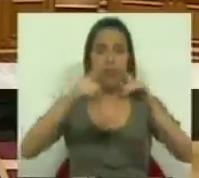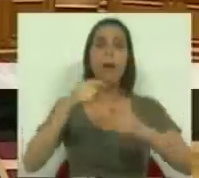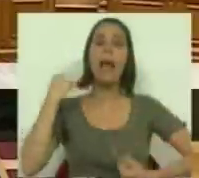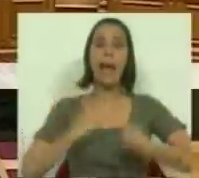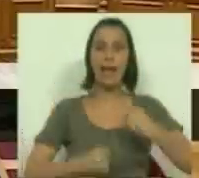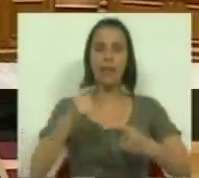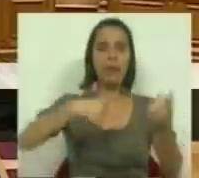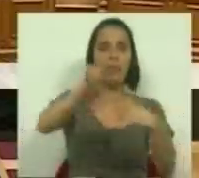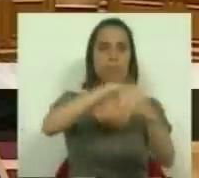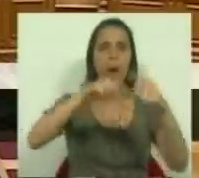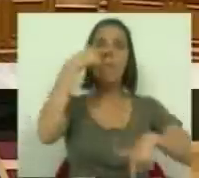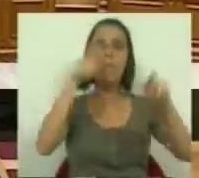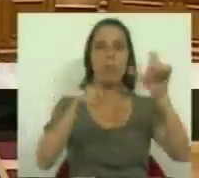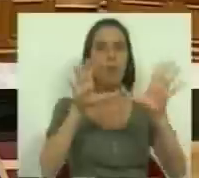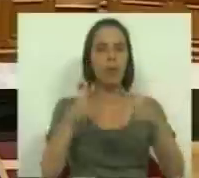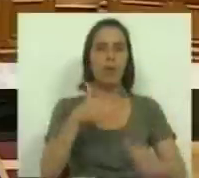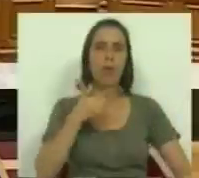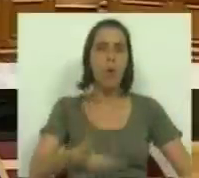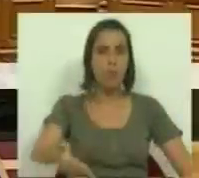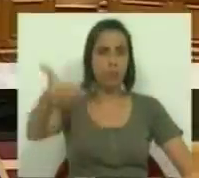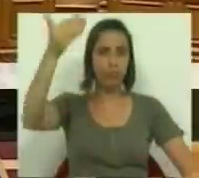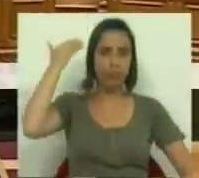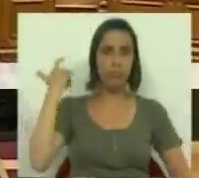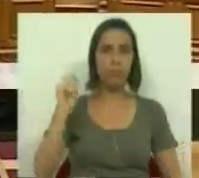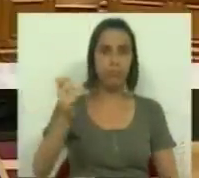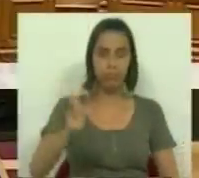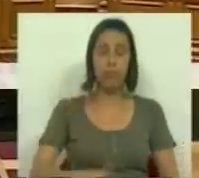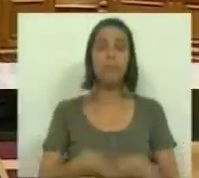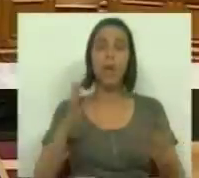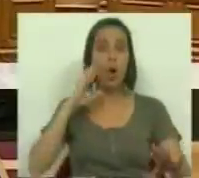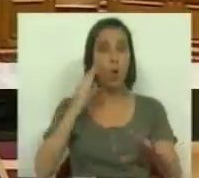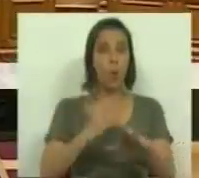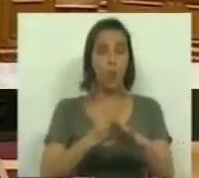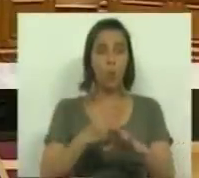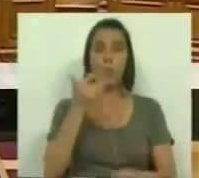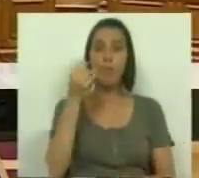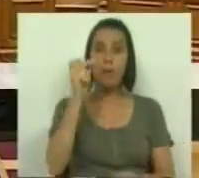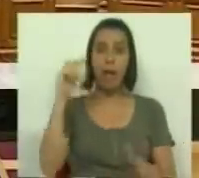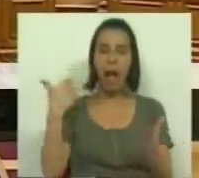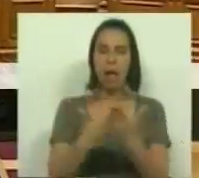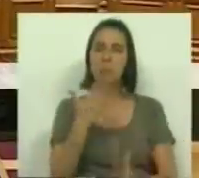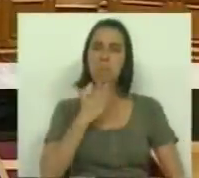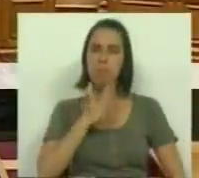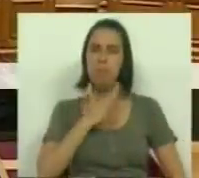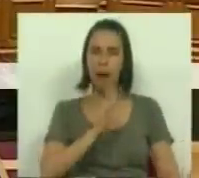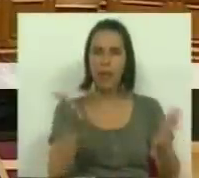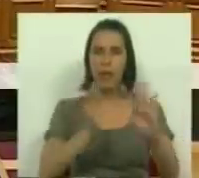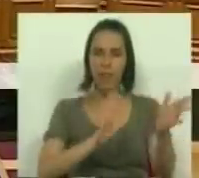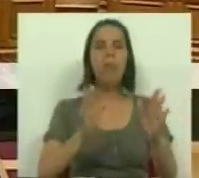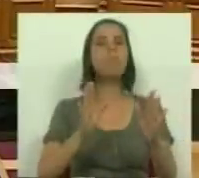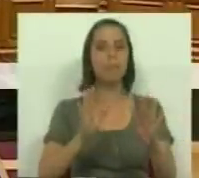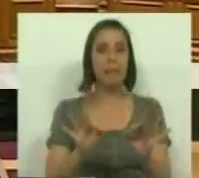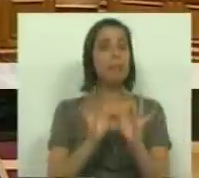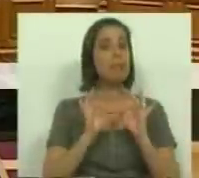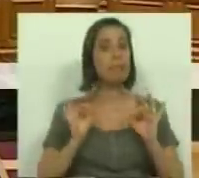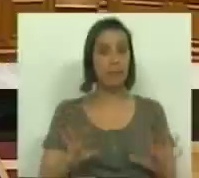reivindicação das populações de há várias décadas. E nas últimas duas décadas, pelo menos, tem também